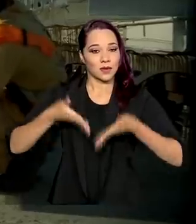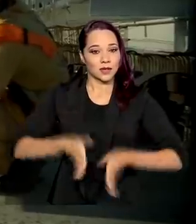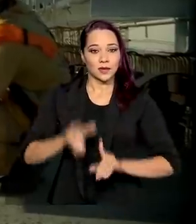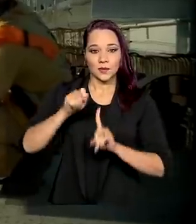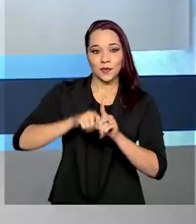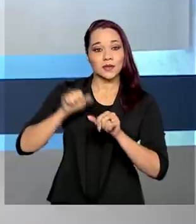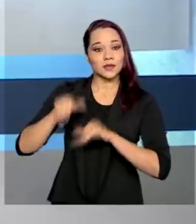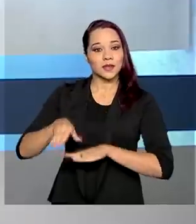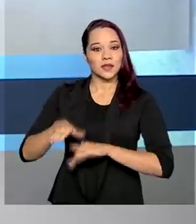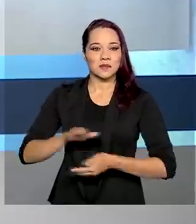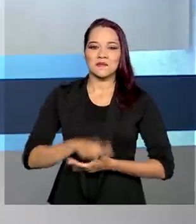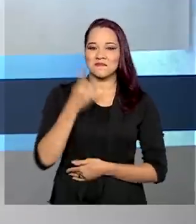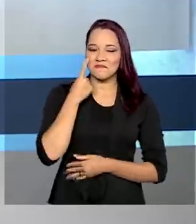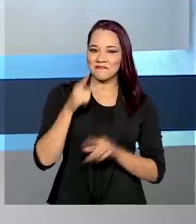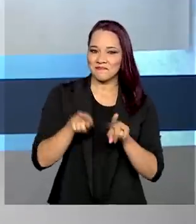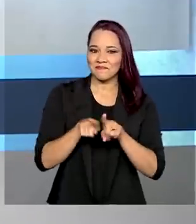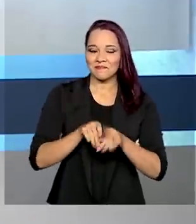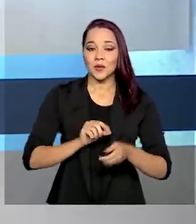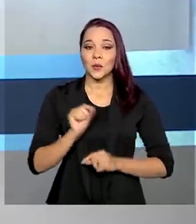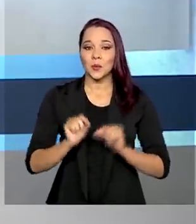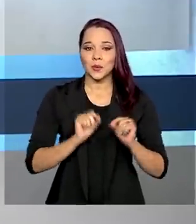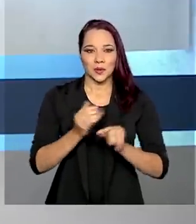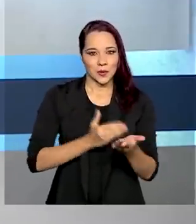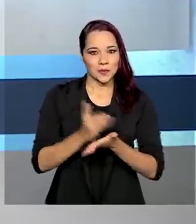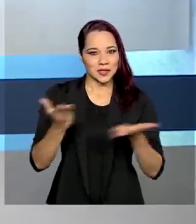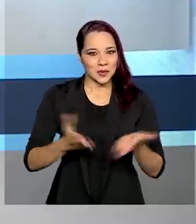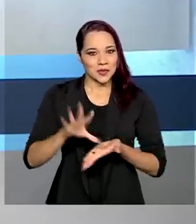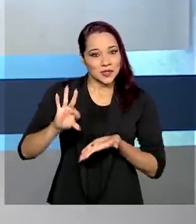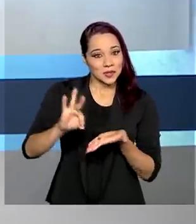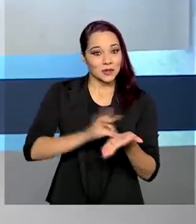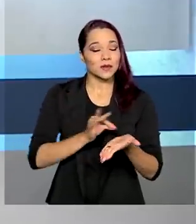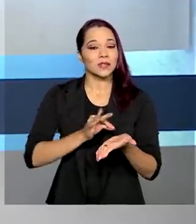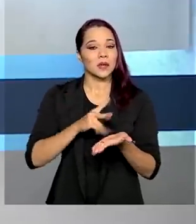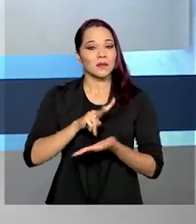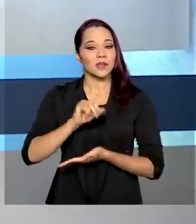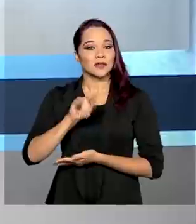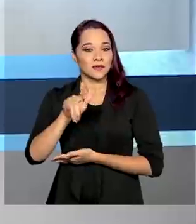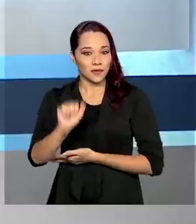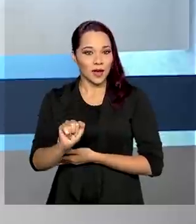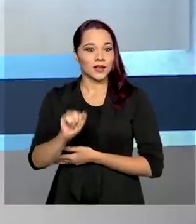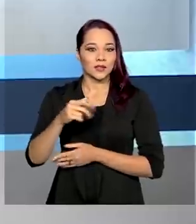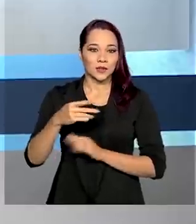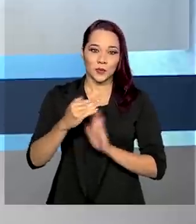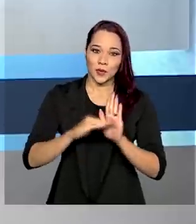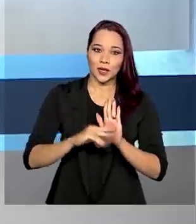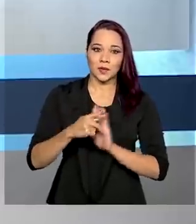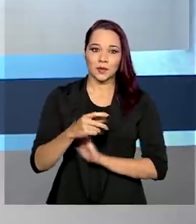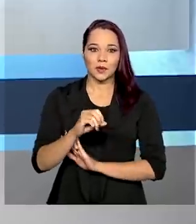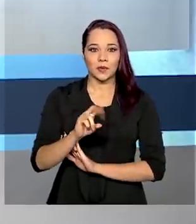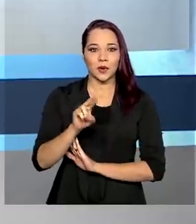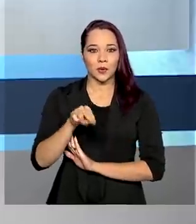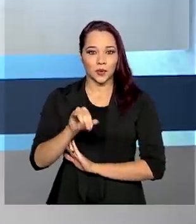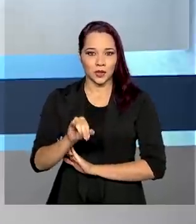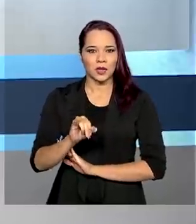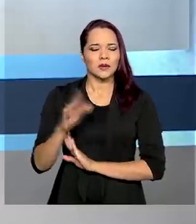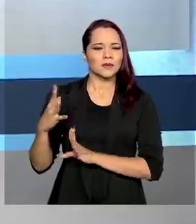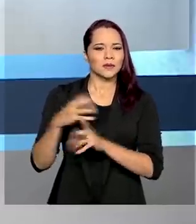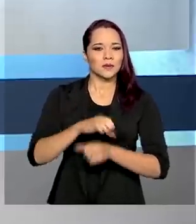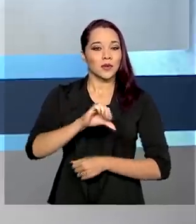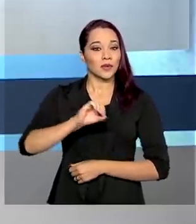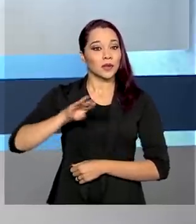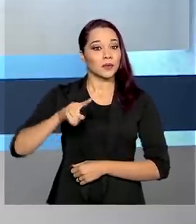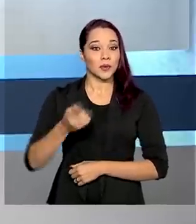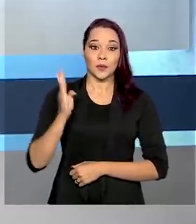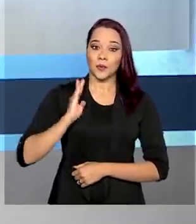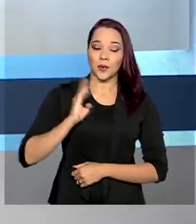em setembro. E veja também, começam hoje as inscrições para vagas remanescentes do ProUni. São cerca de 90 mil